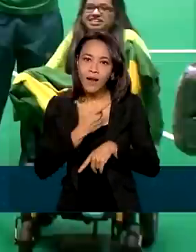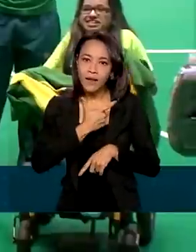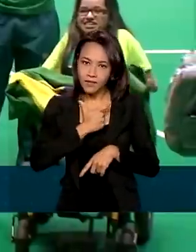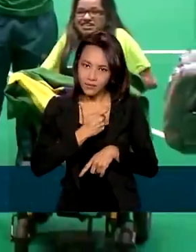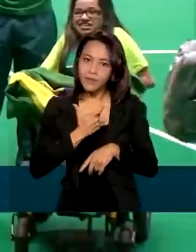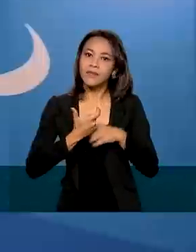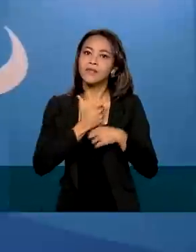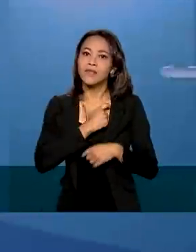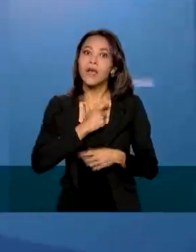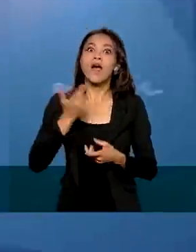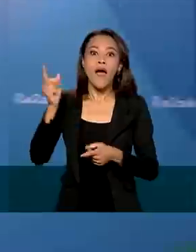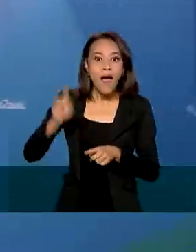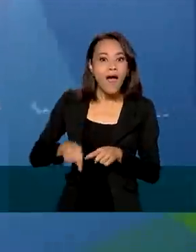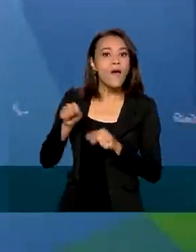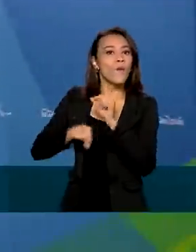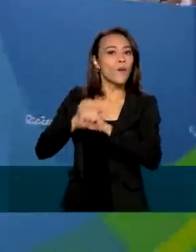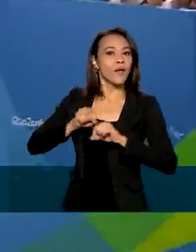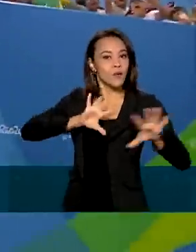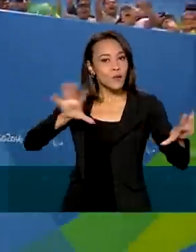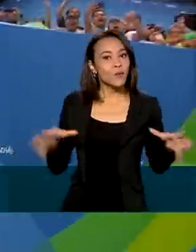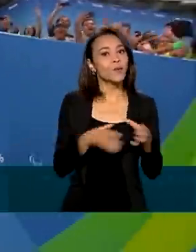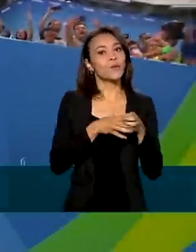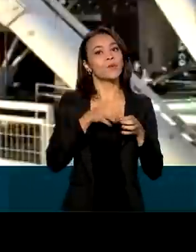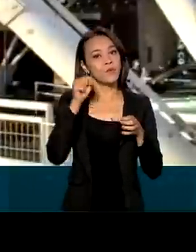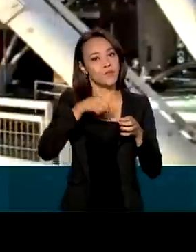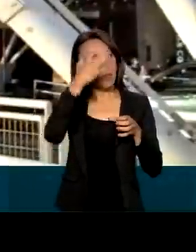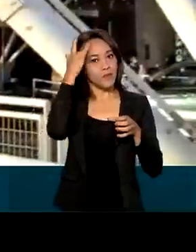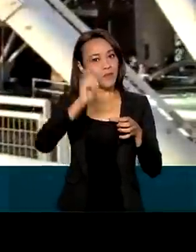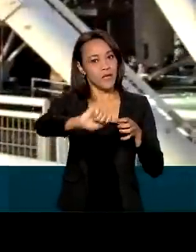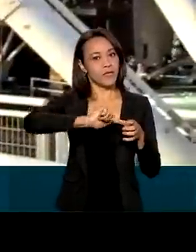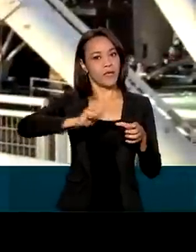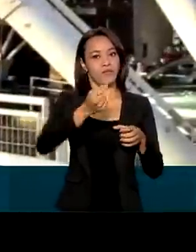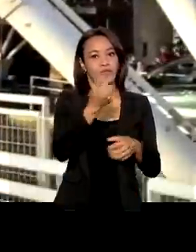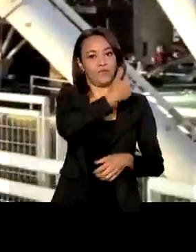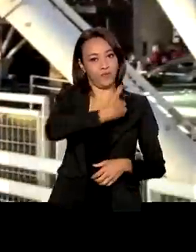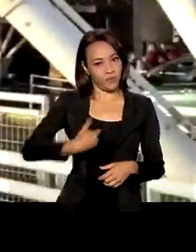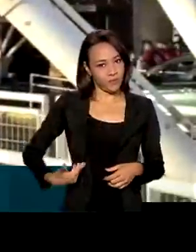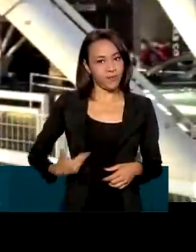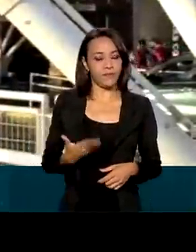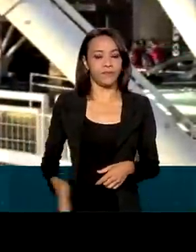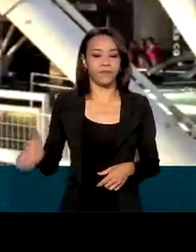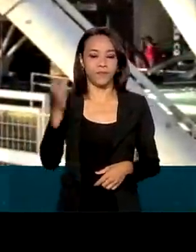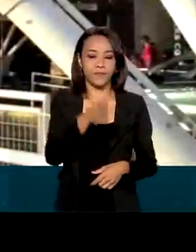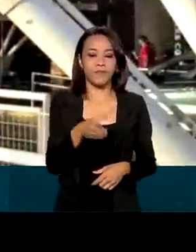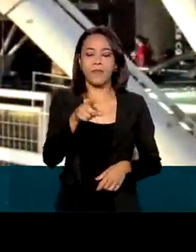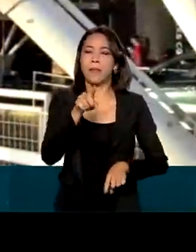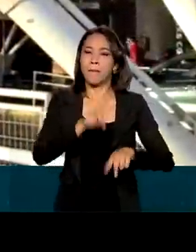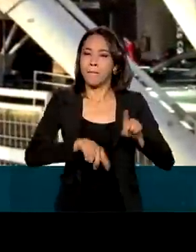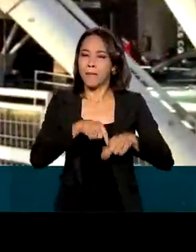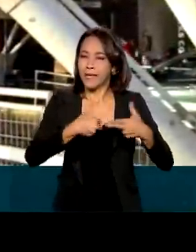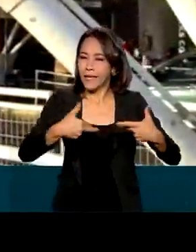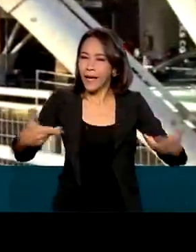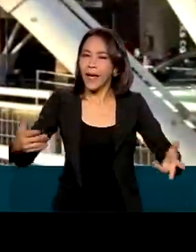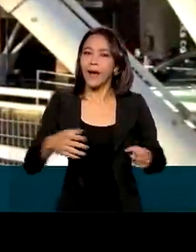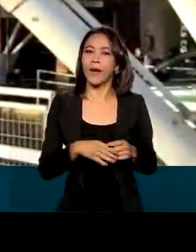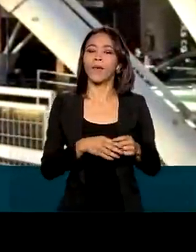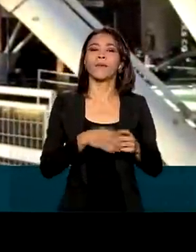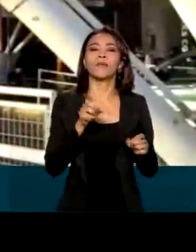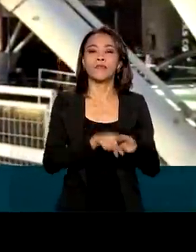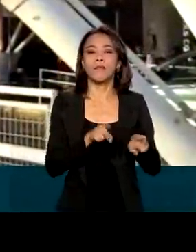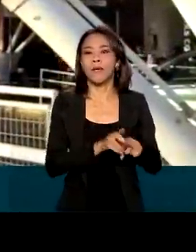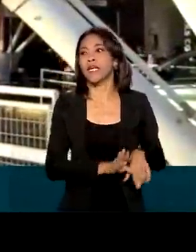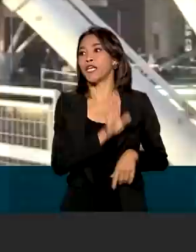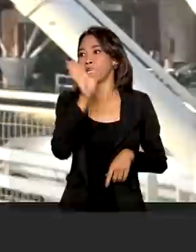paralímpicos vieram de integrantes do Bolsa Atleta. Dificuldade de material, de deslocamento, às vezes na compra de uma